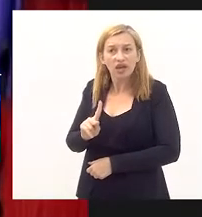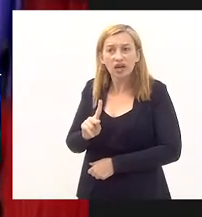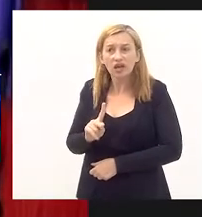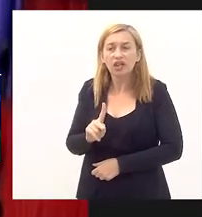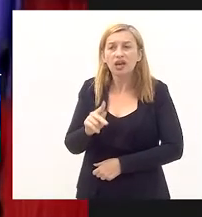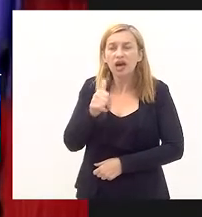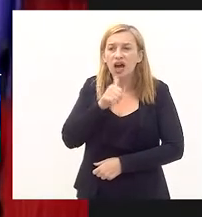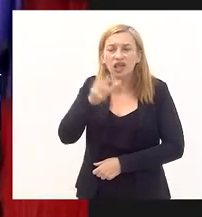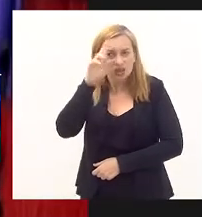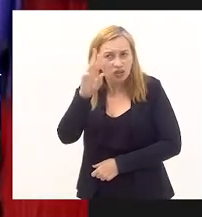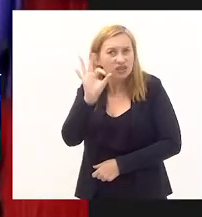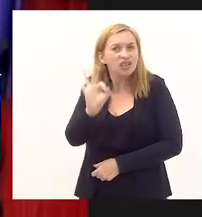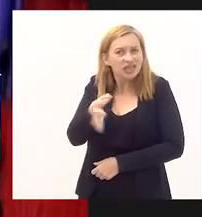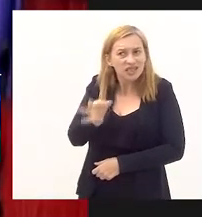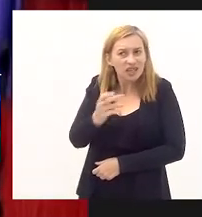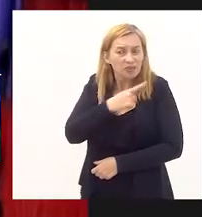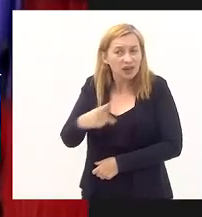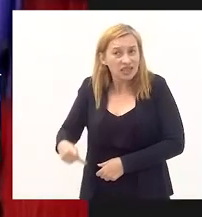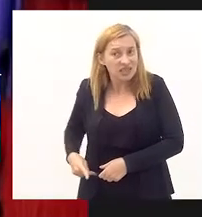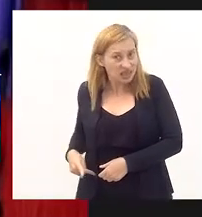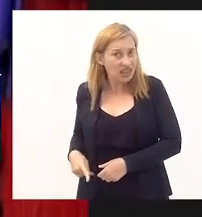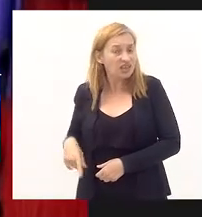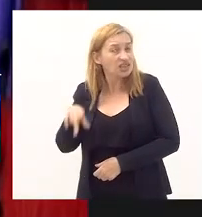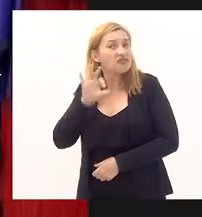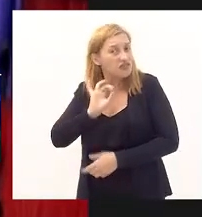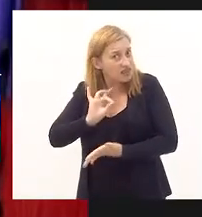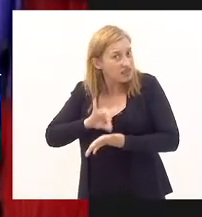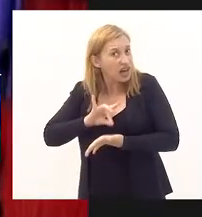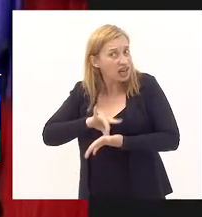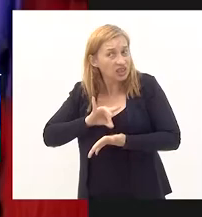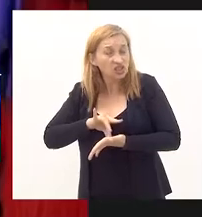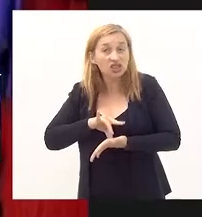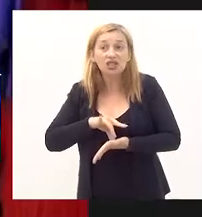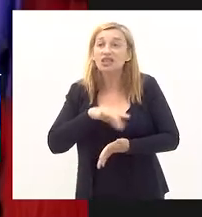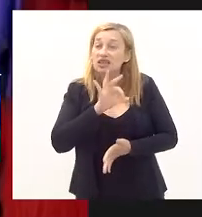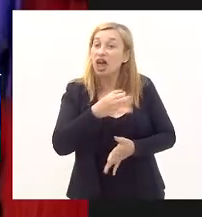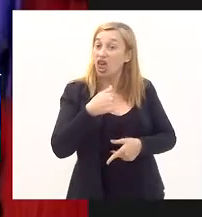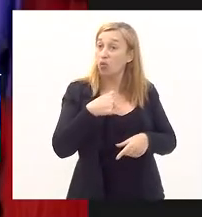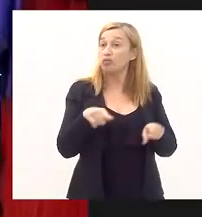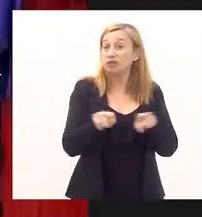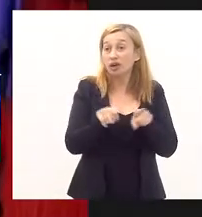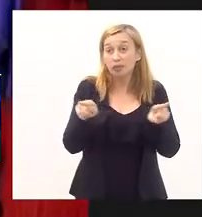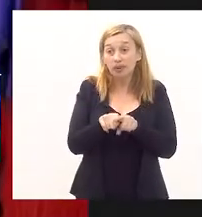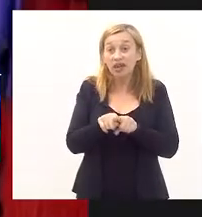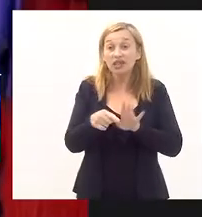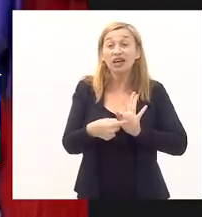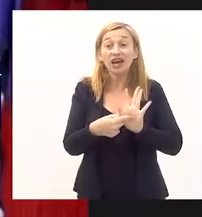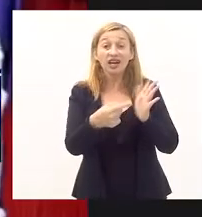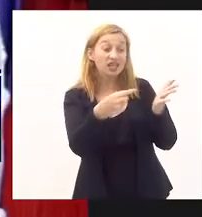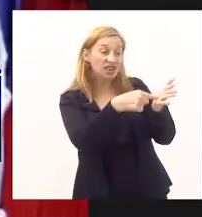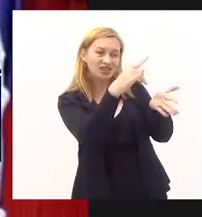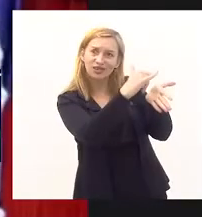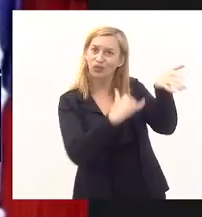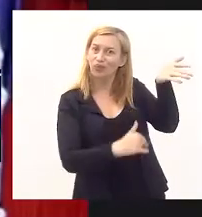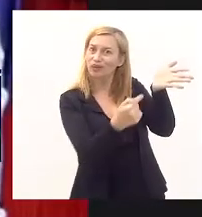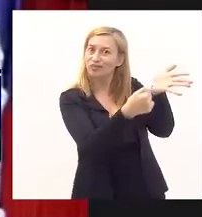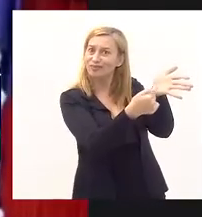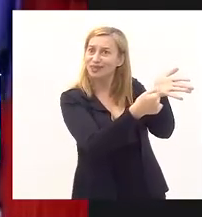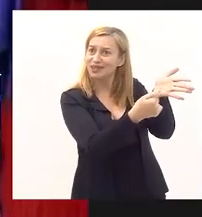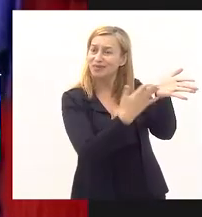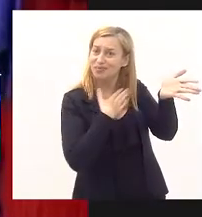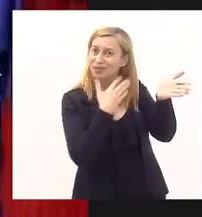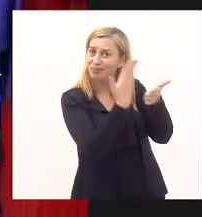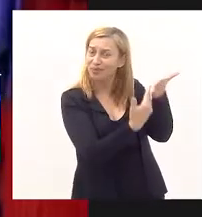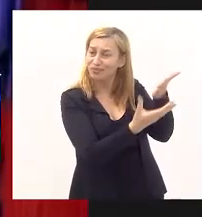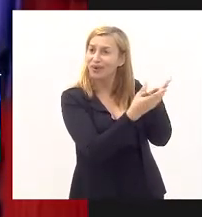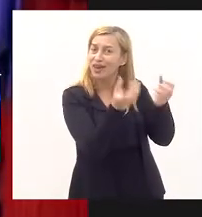senhora tem razão, senhora presidente Priscila Palha, não é verdade. Inclusive, eu também tenho esse parecer aqui na minha mão. E